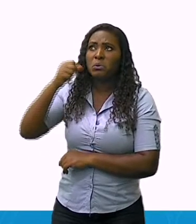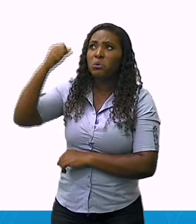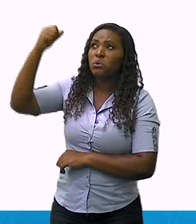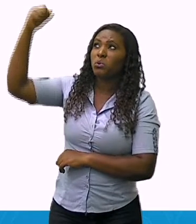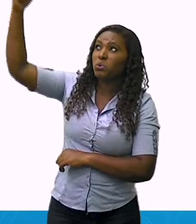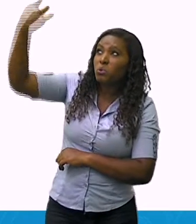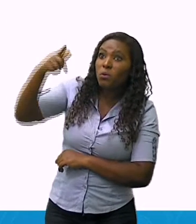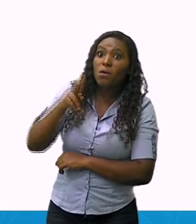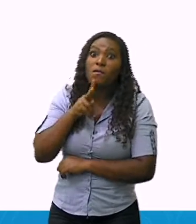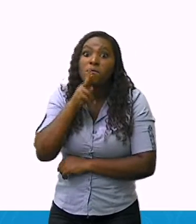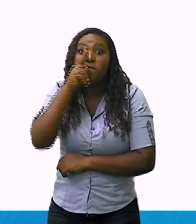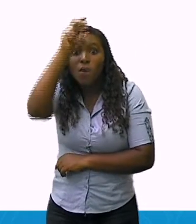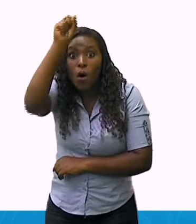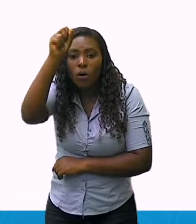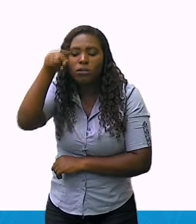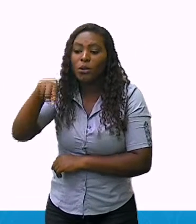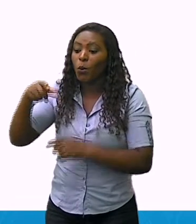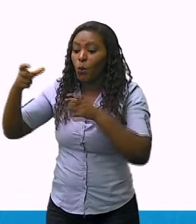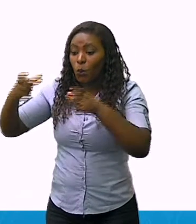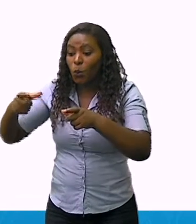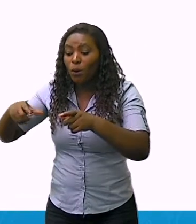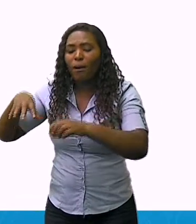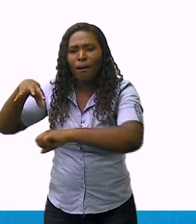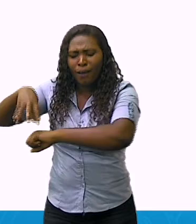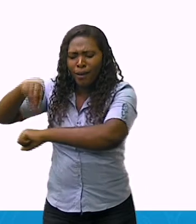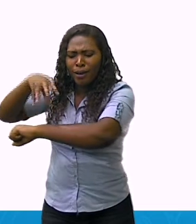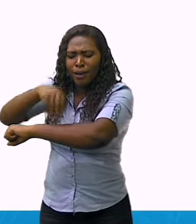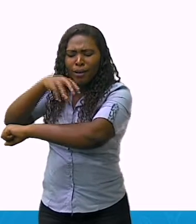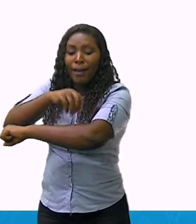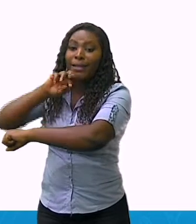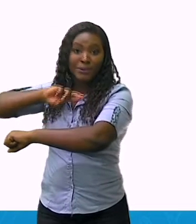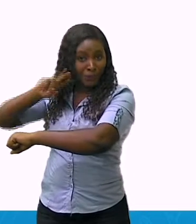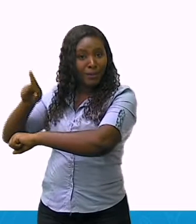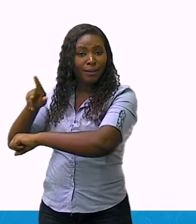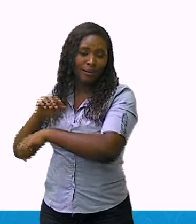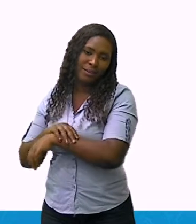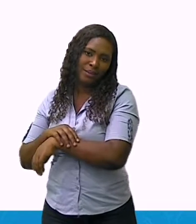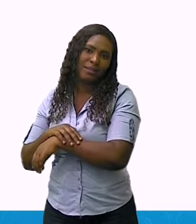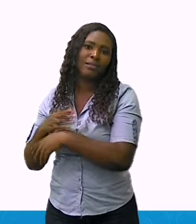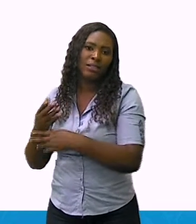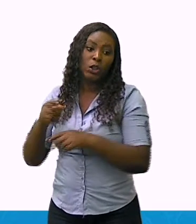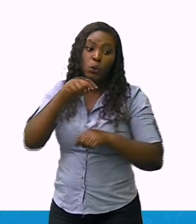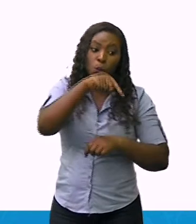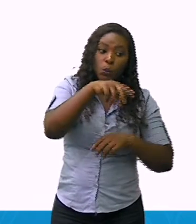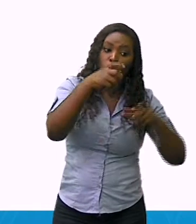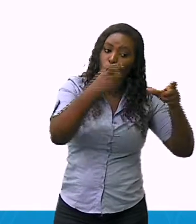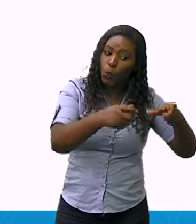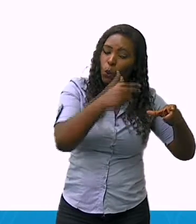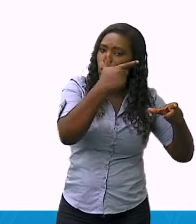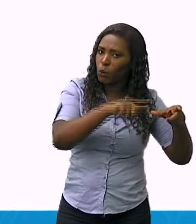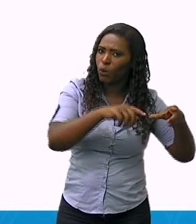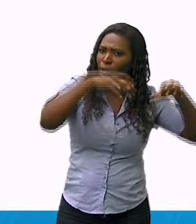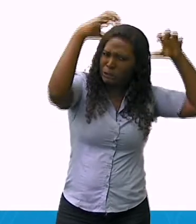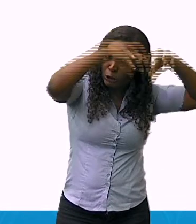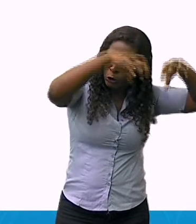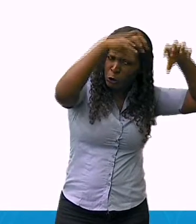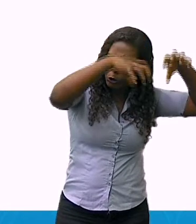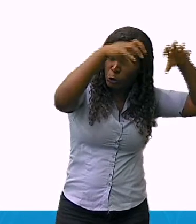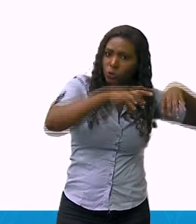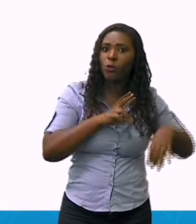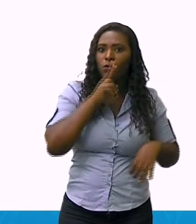uma paisagem natural. Mas, quando este ambiente e esta paisagem